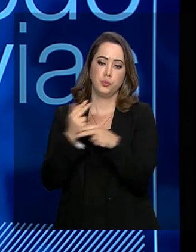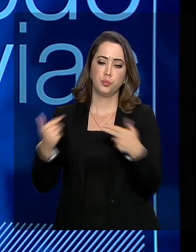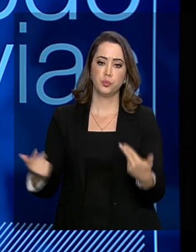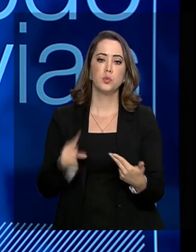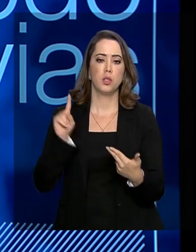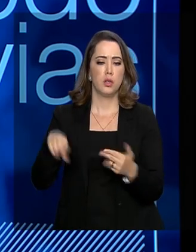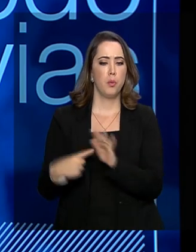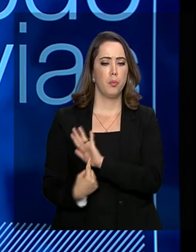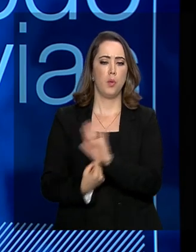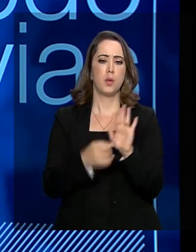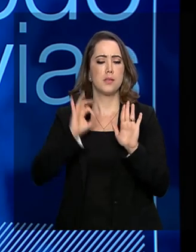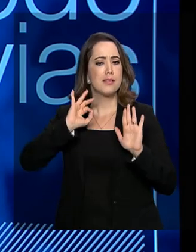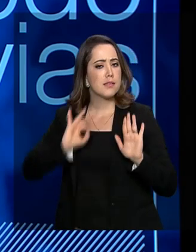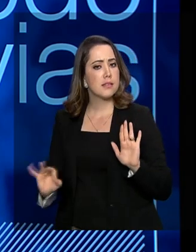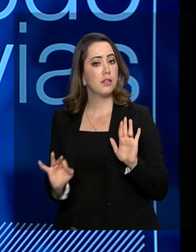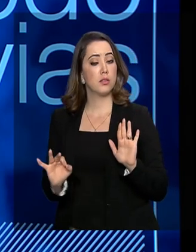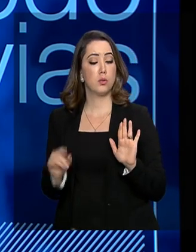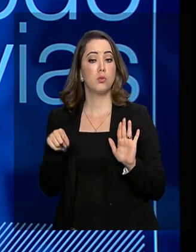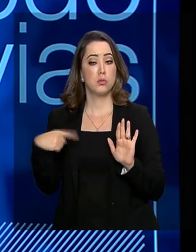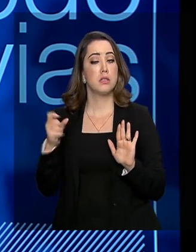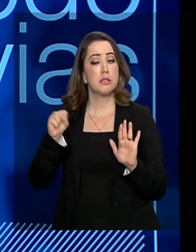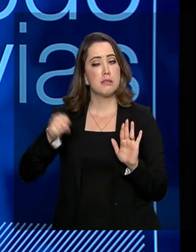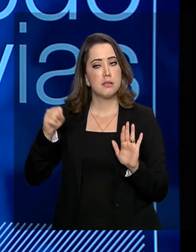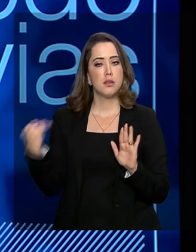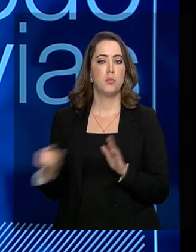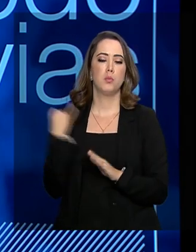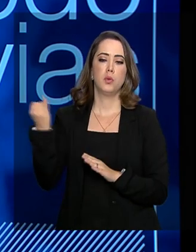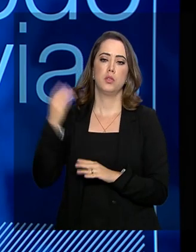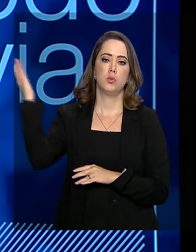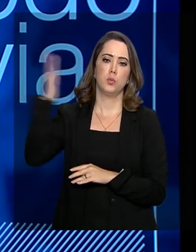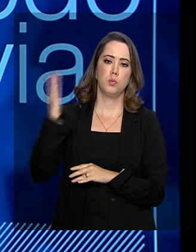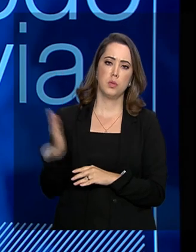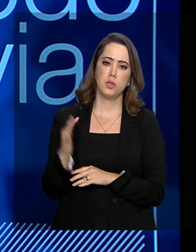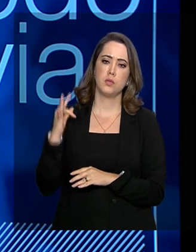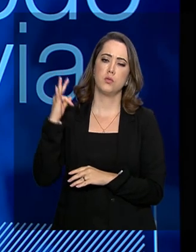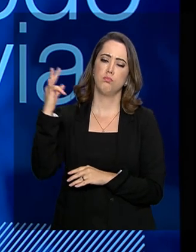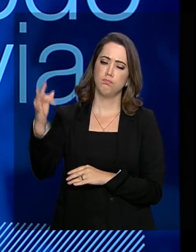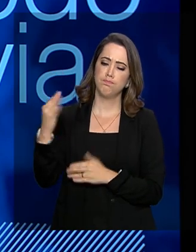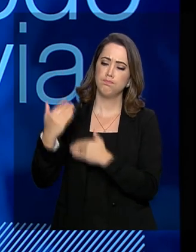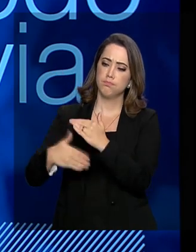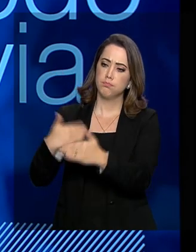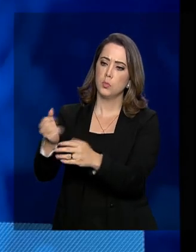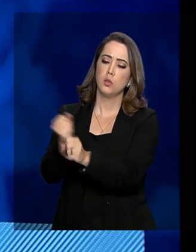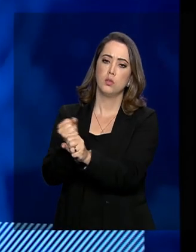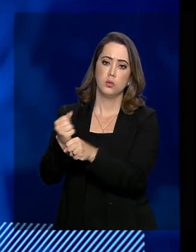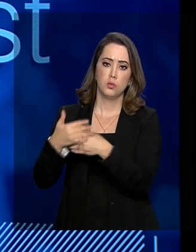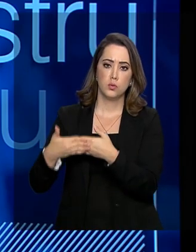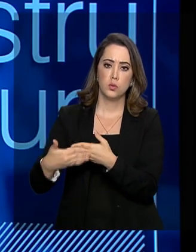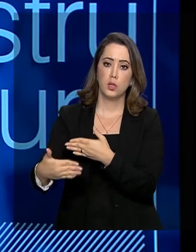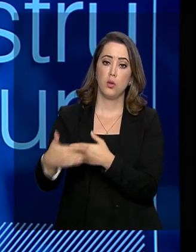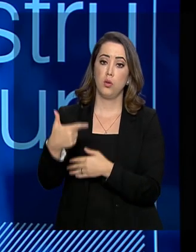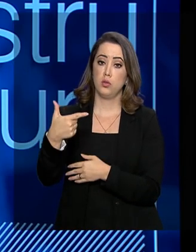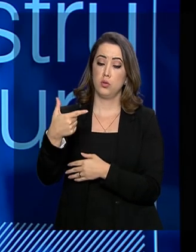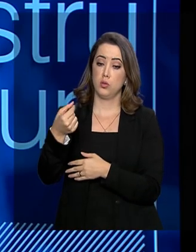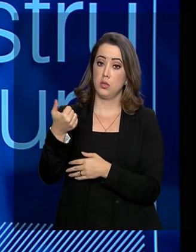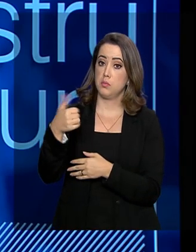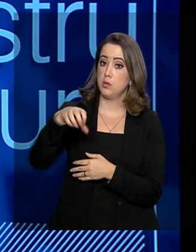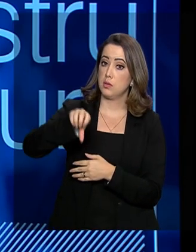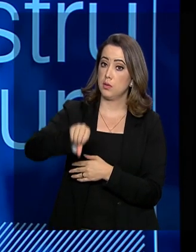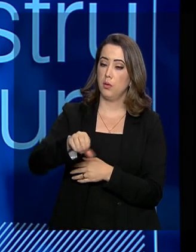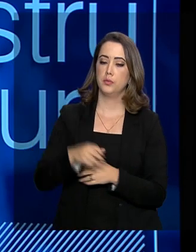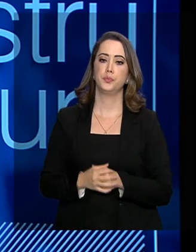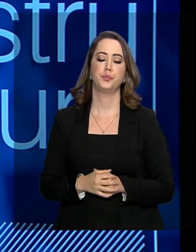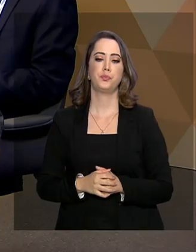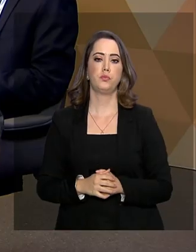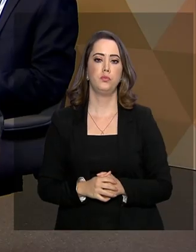é um indicativo claro e isso vai dar retornos aí, claro, no decorrer do ano de 2019. No primeiro semestre,